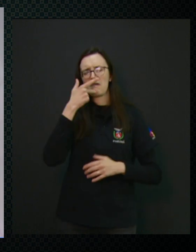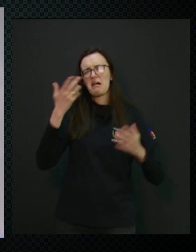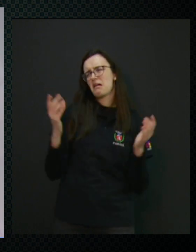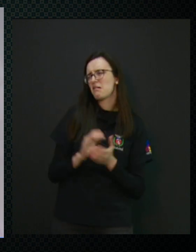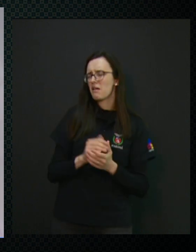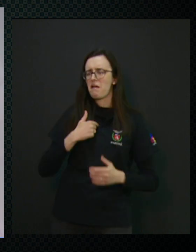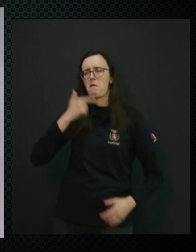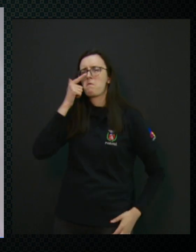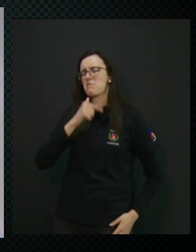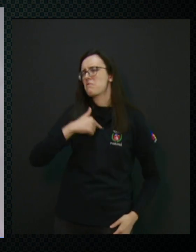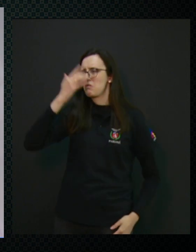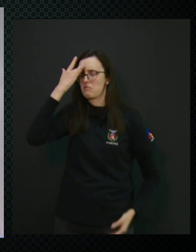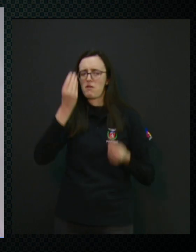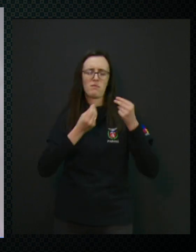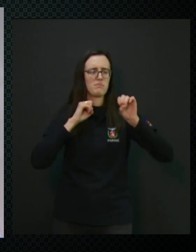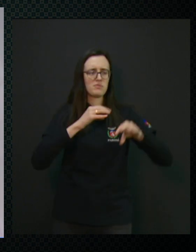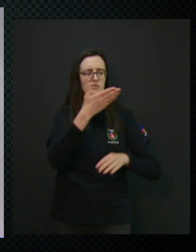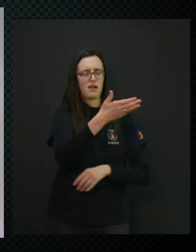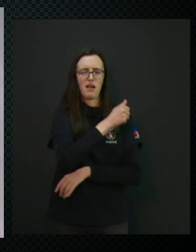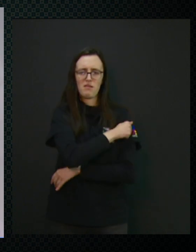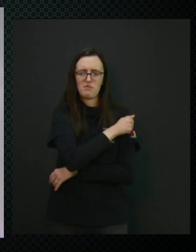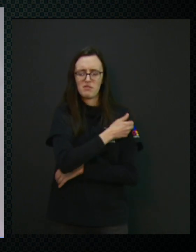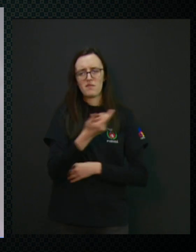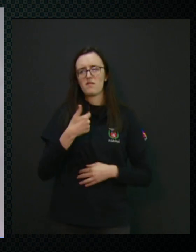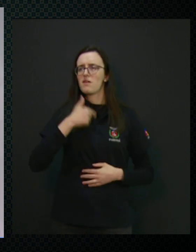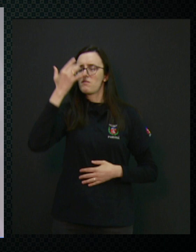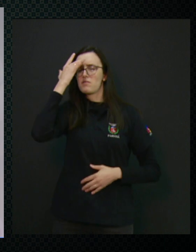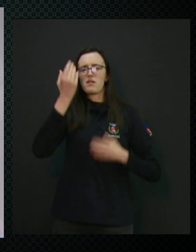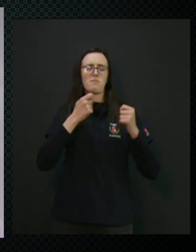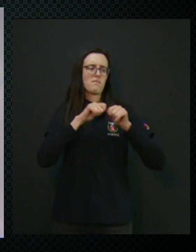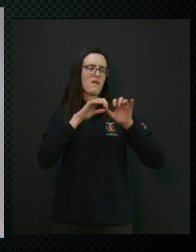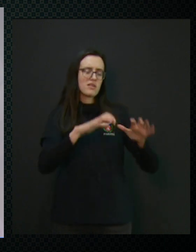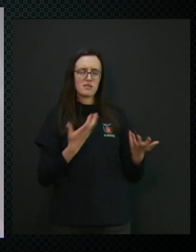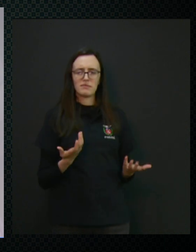eu não consigo, eu não sei lidar com esse aluno, eu não sei fazer